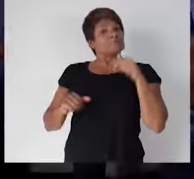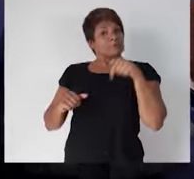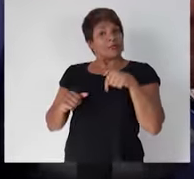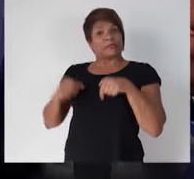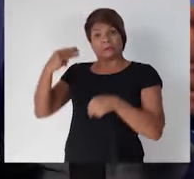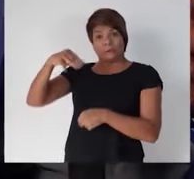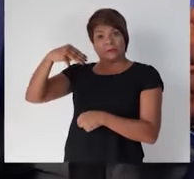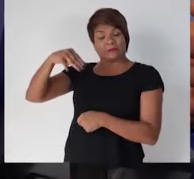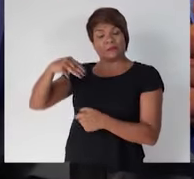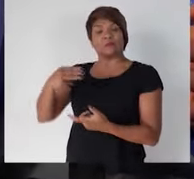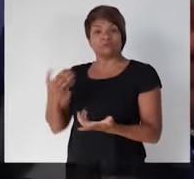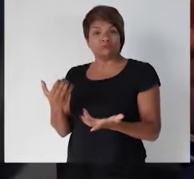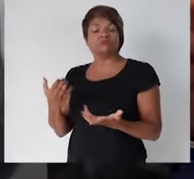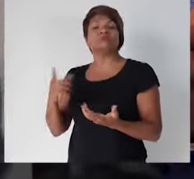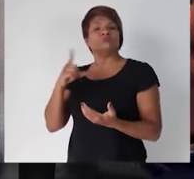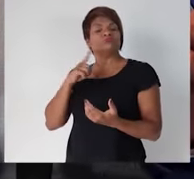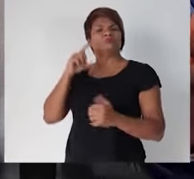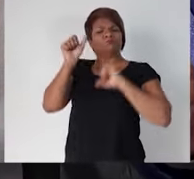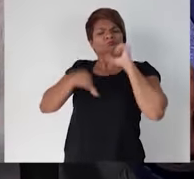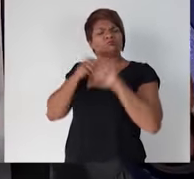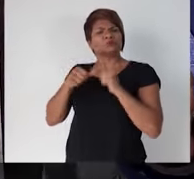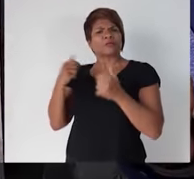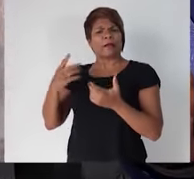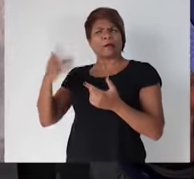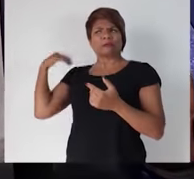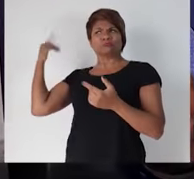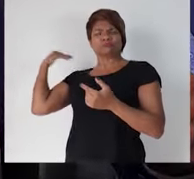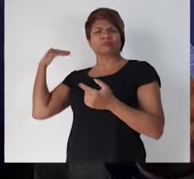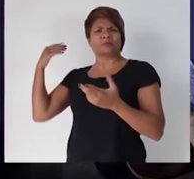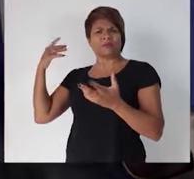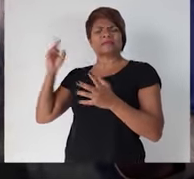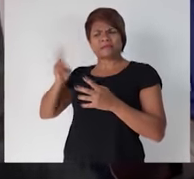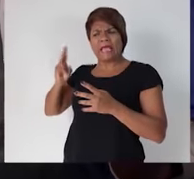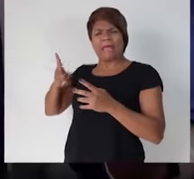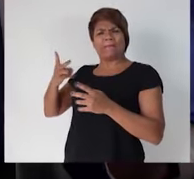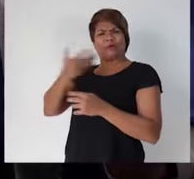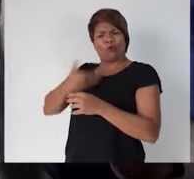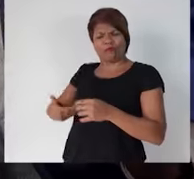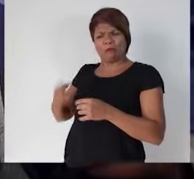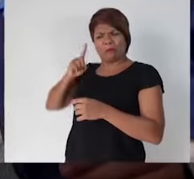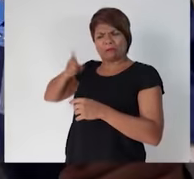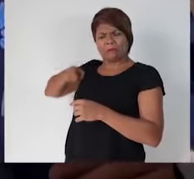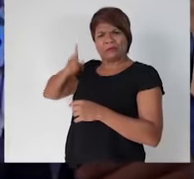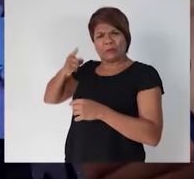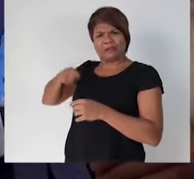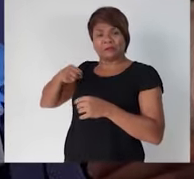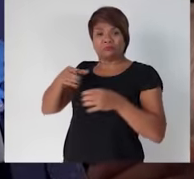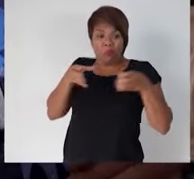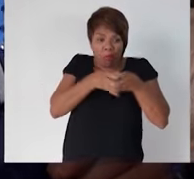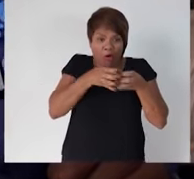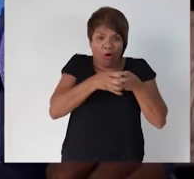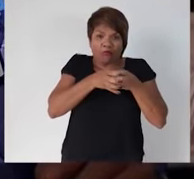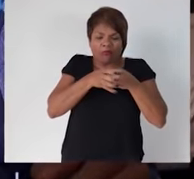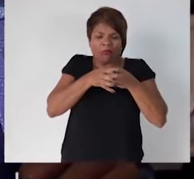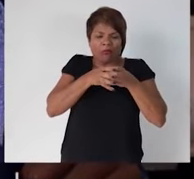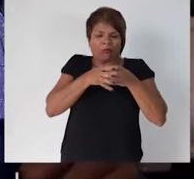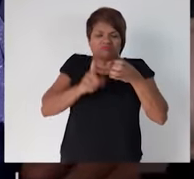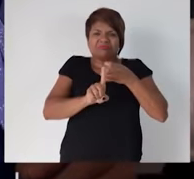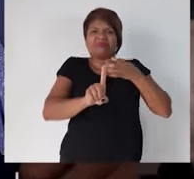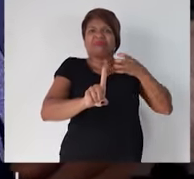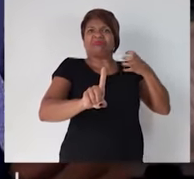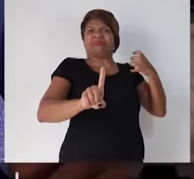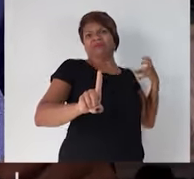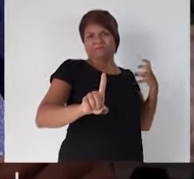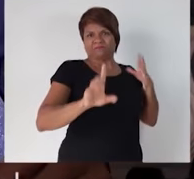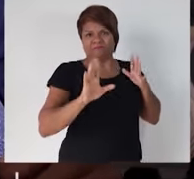Aqui no Maranhão, as coisas nunca mudavam. Quem mandavam eram sempre os mesmos, deixando o povo para trás. Maranhão